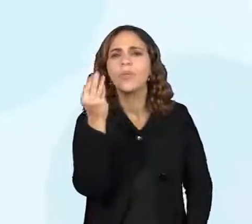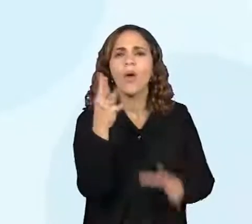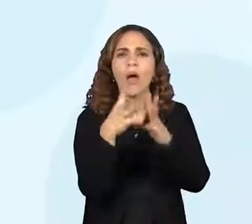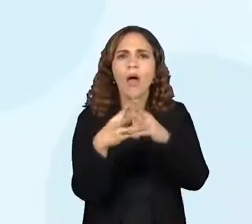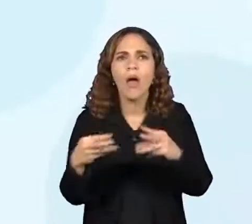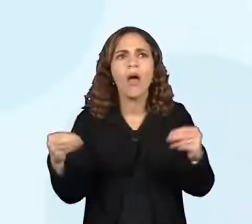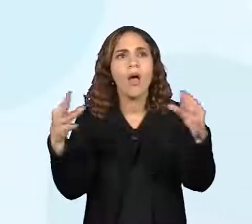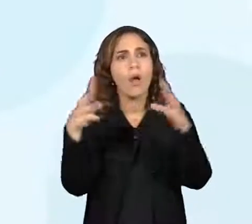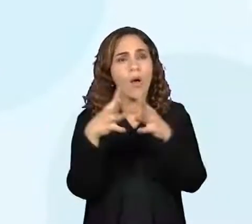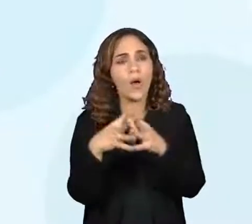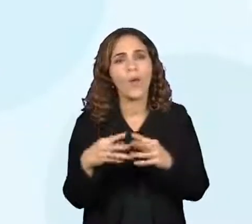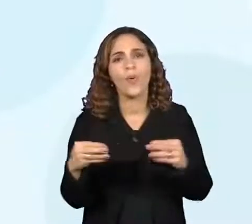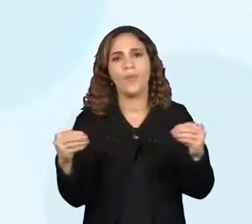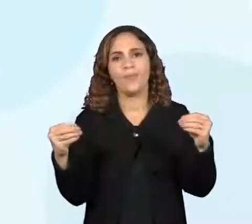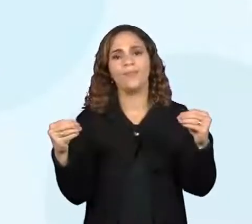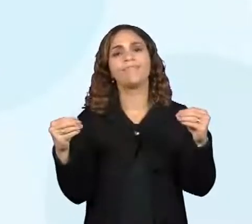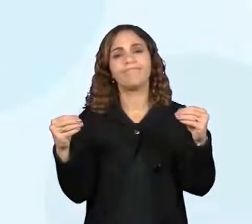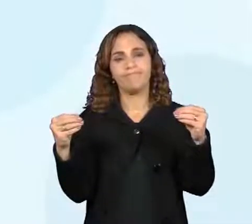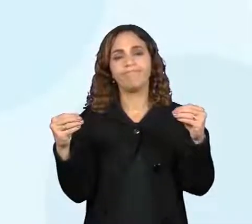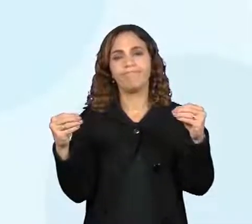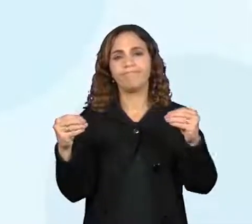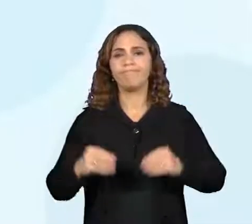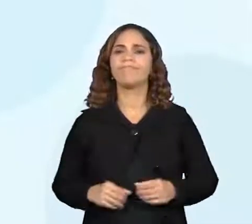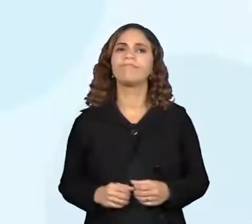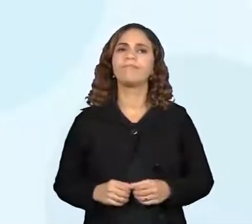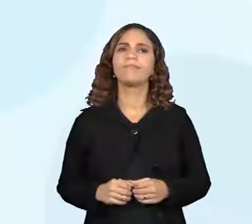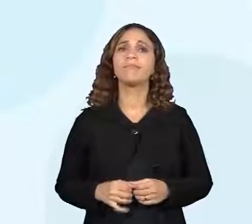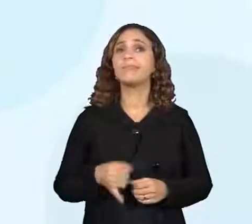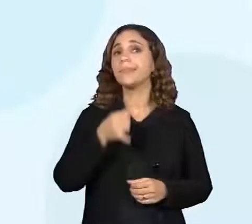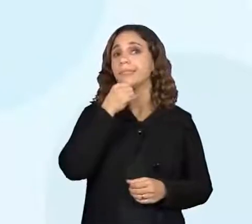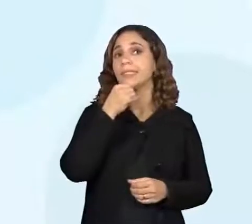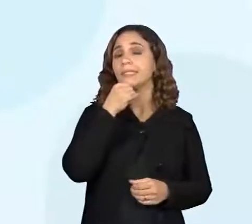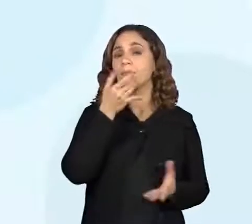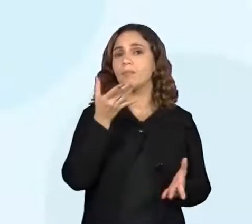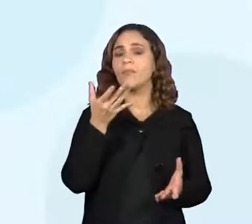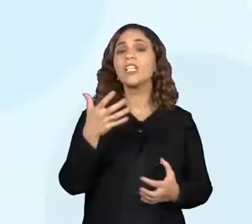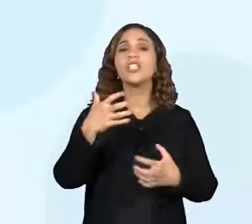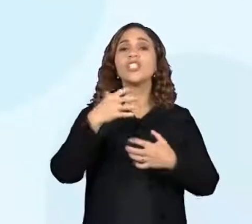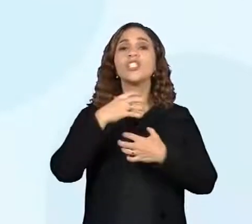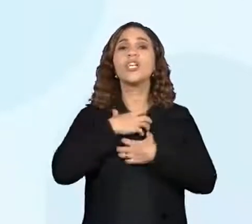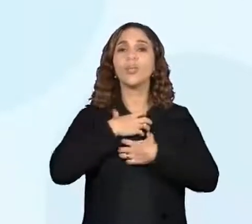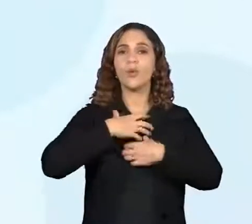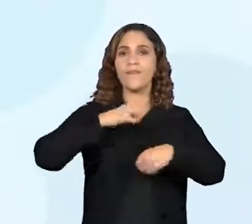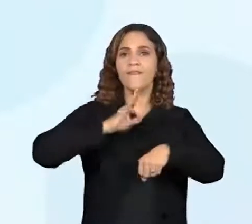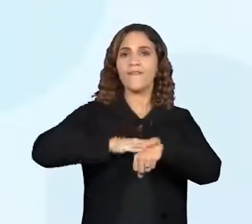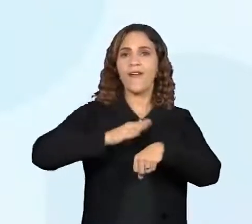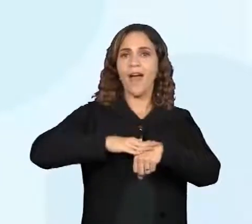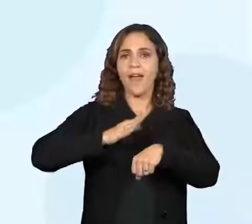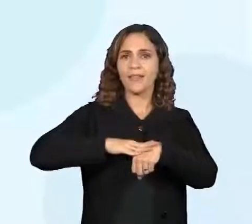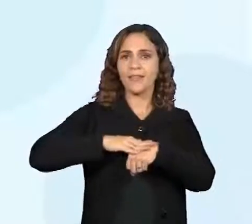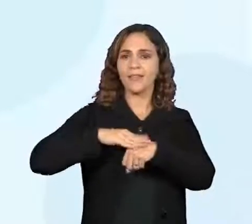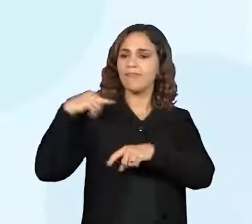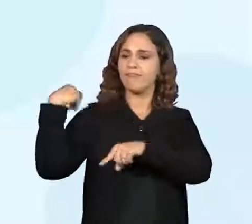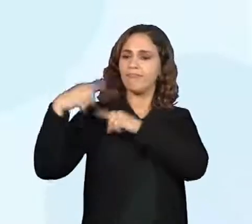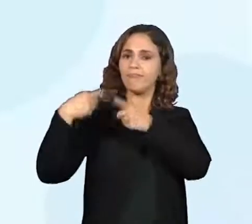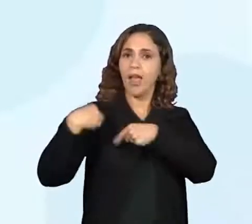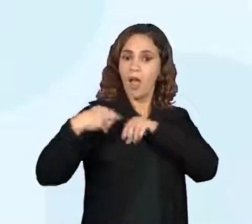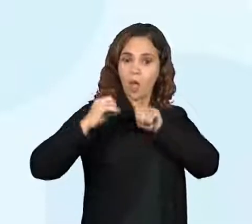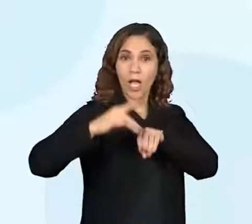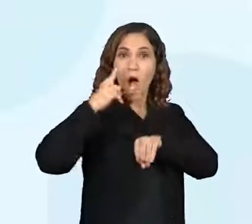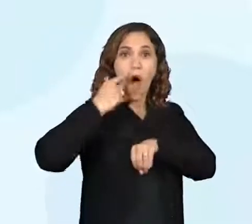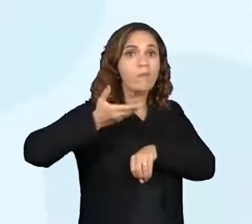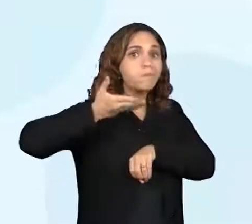abstrato. Por exemplo, os saberes e os modos de fazer.